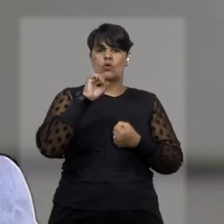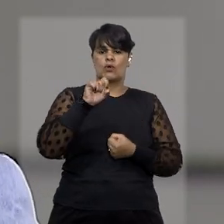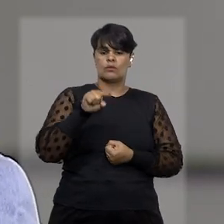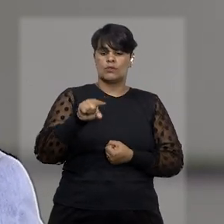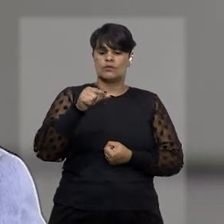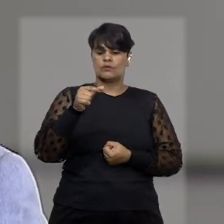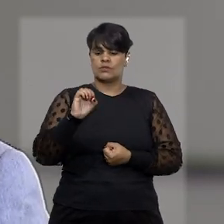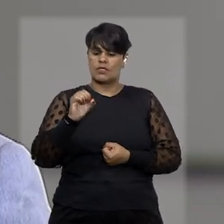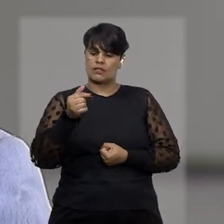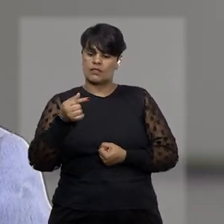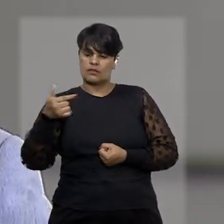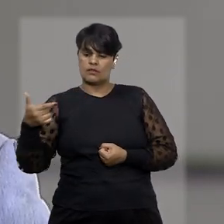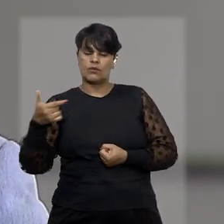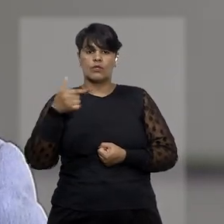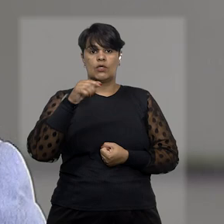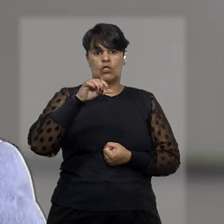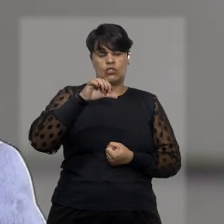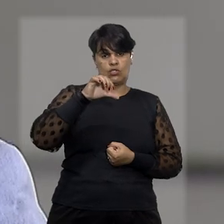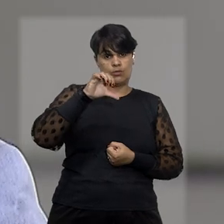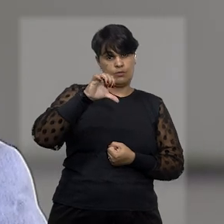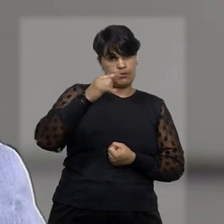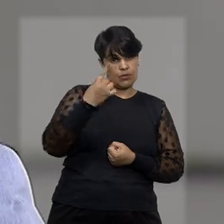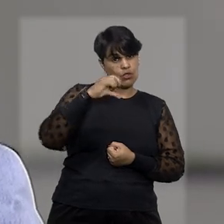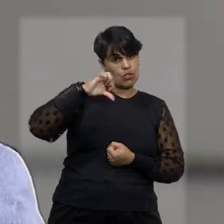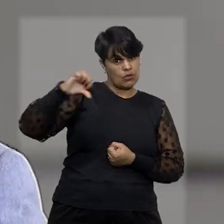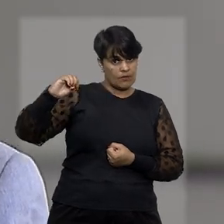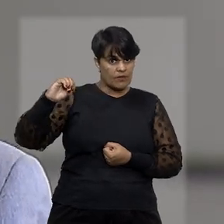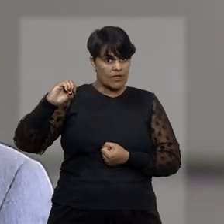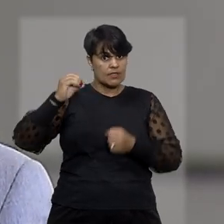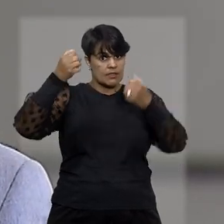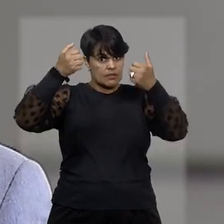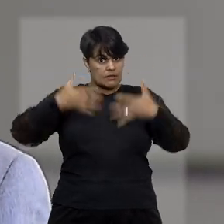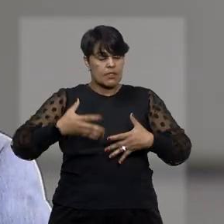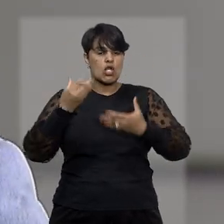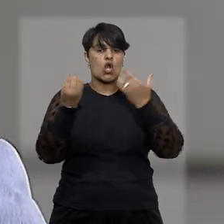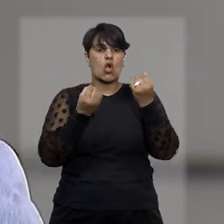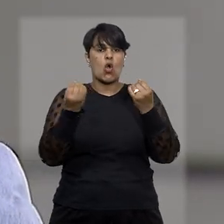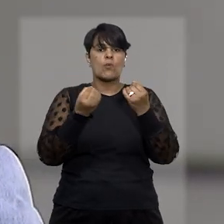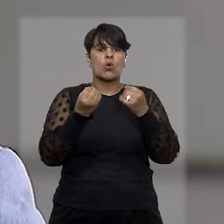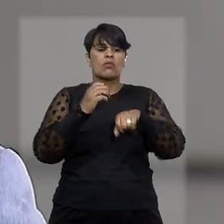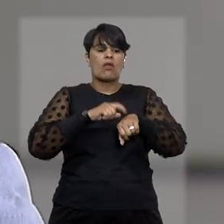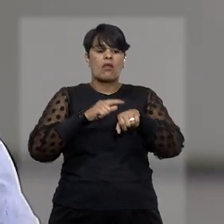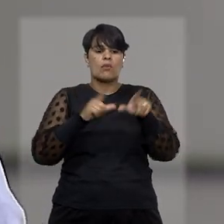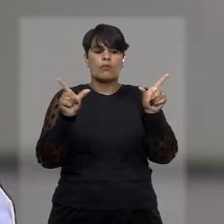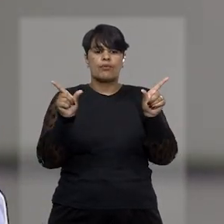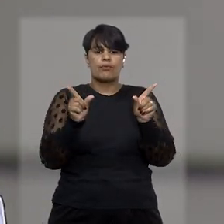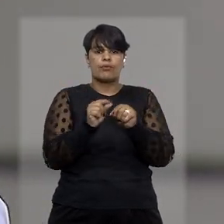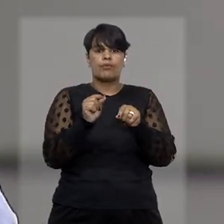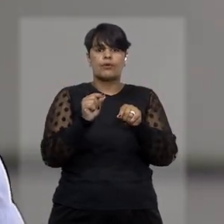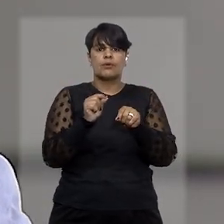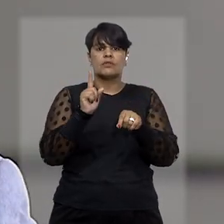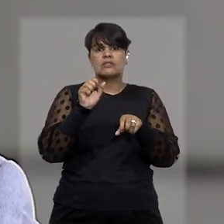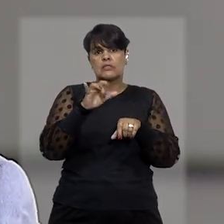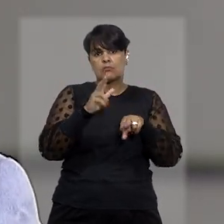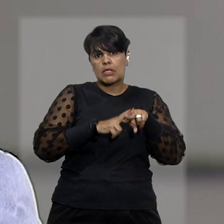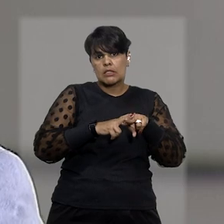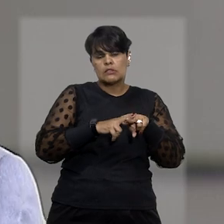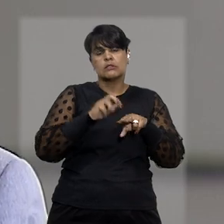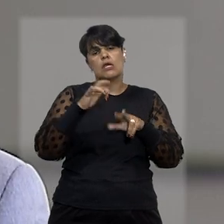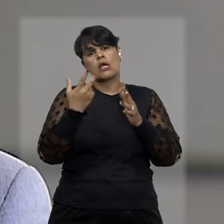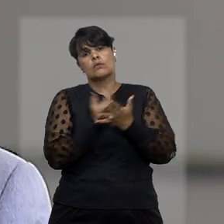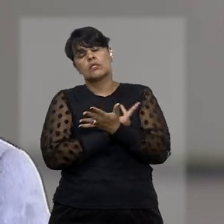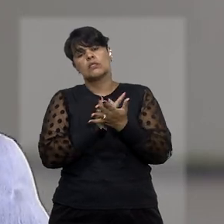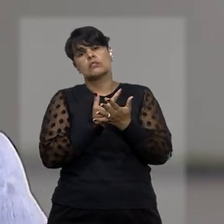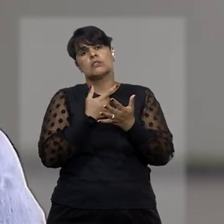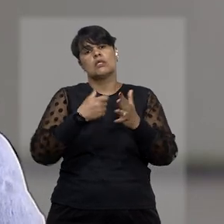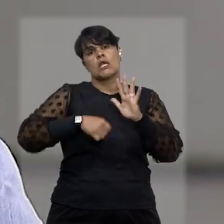1990 que trazia parâmetros para a progressão de regime no caso de crimes hediondos e equiparados à